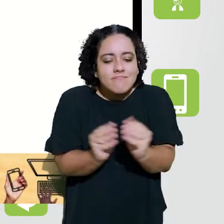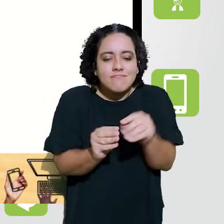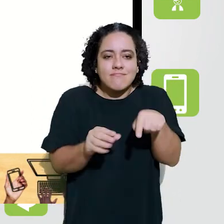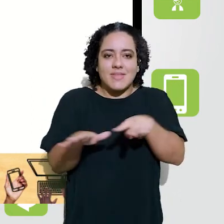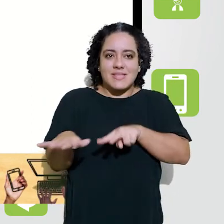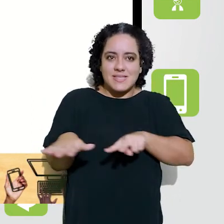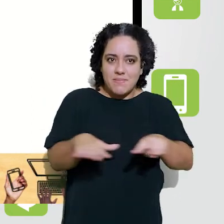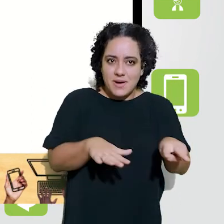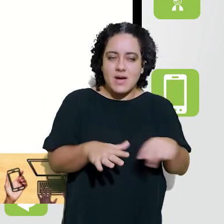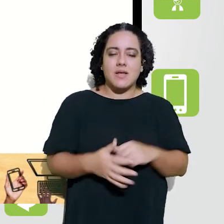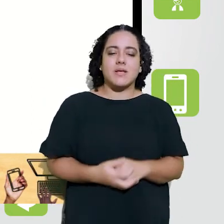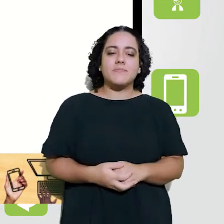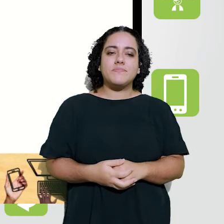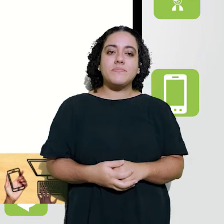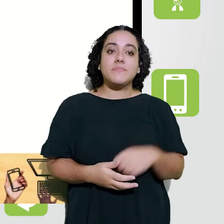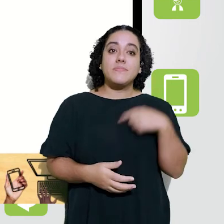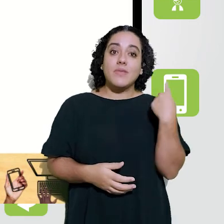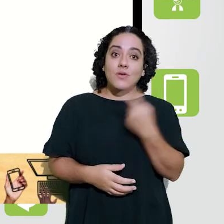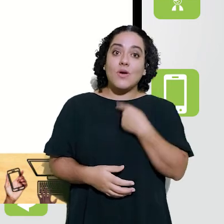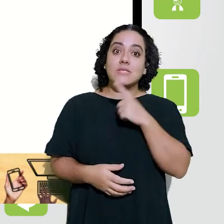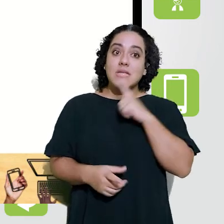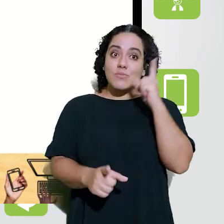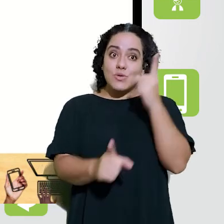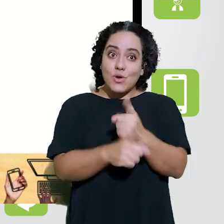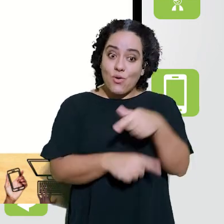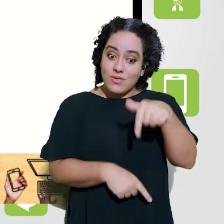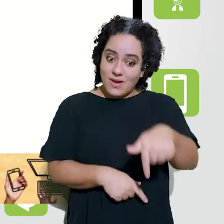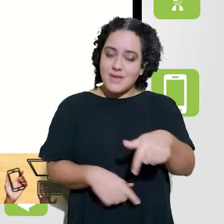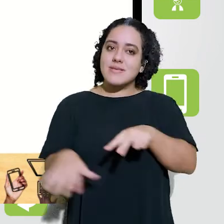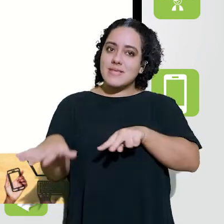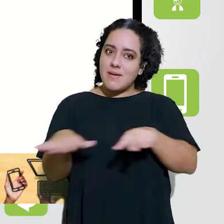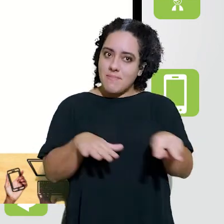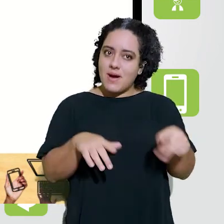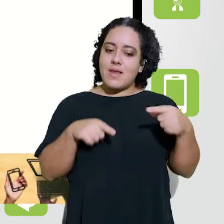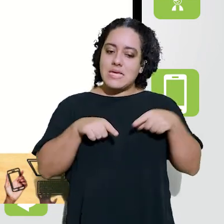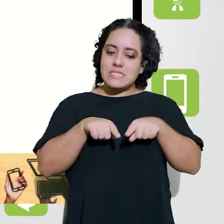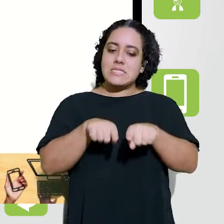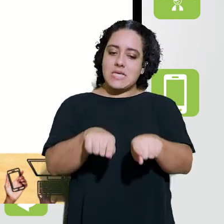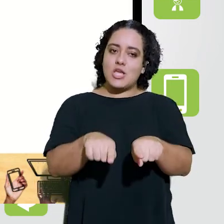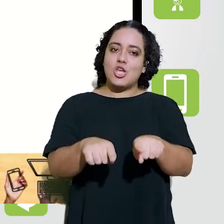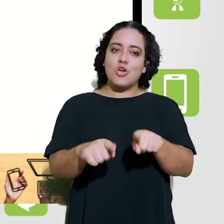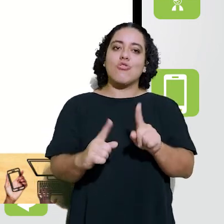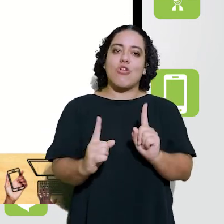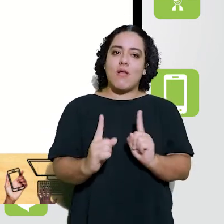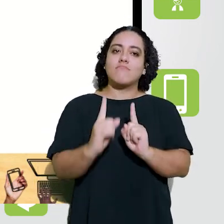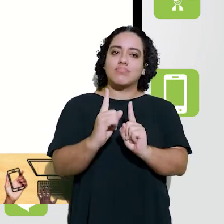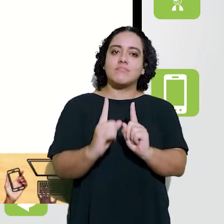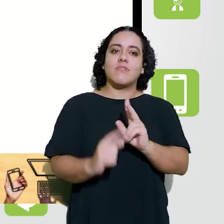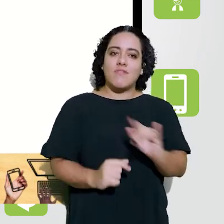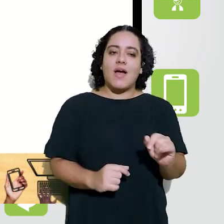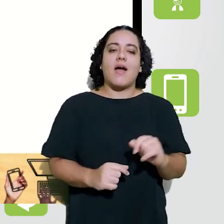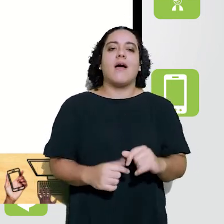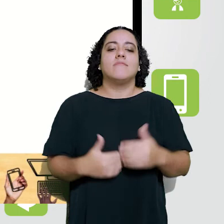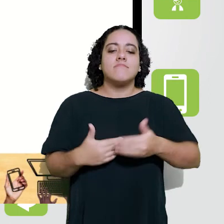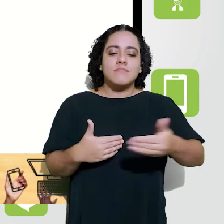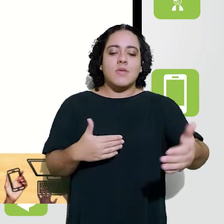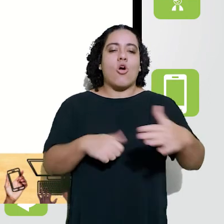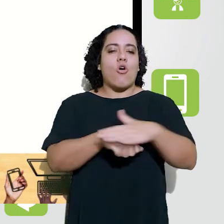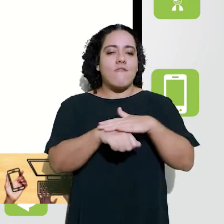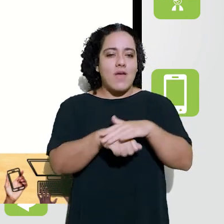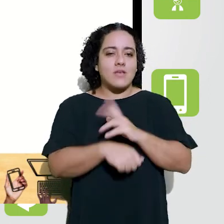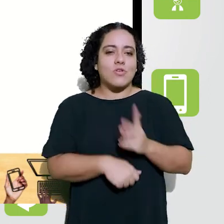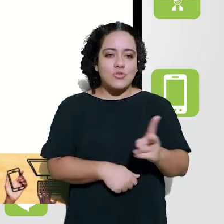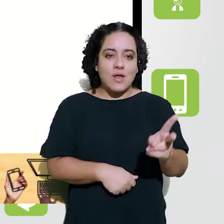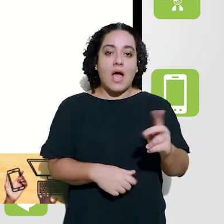Então, é um pouco disso que eu queria falar para vocês essa semana, né? Nós temos um encontro essa semana sim, porque a gente vai